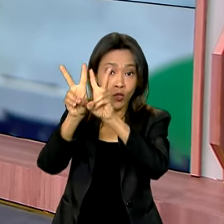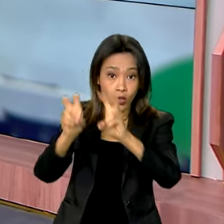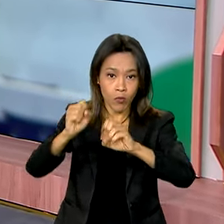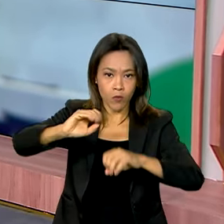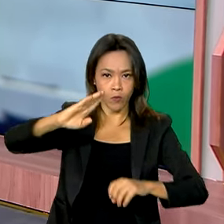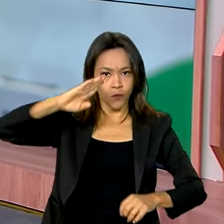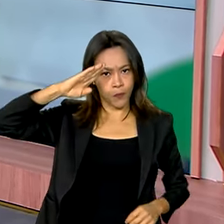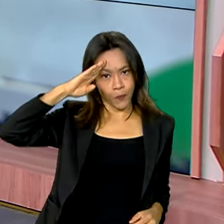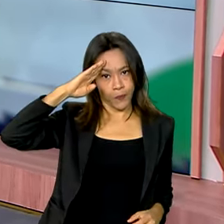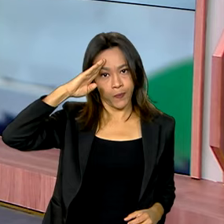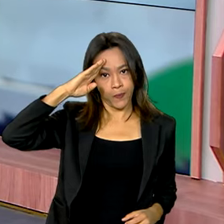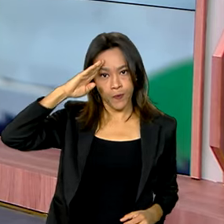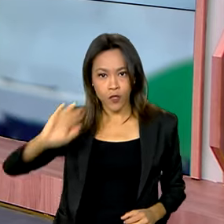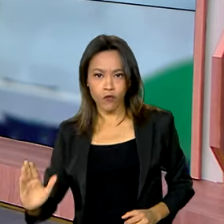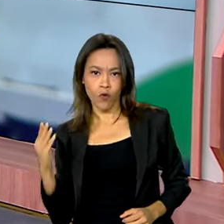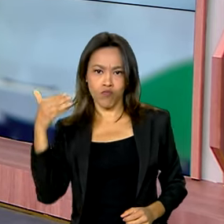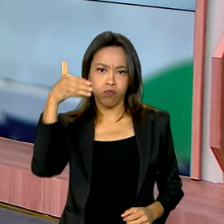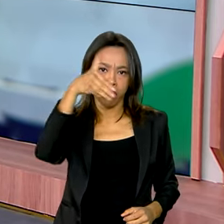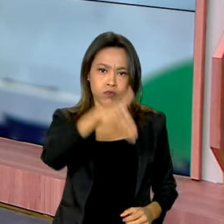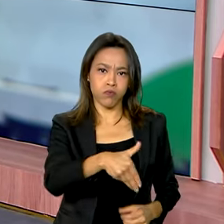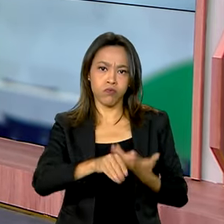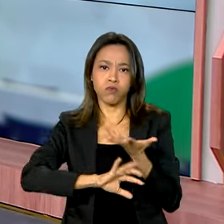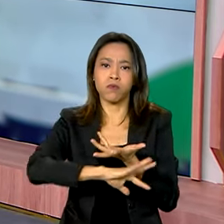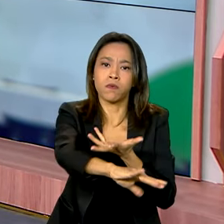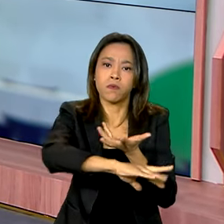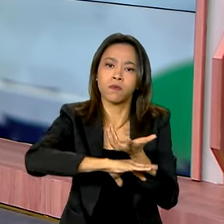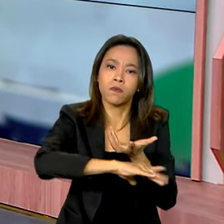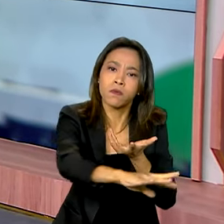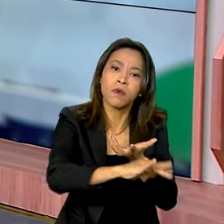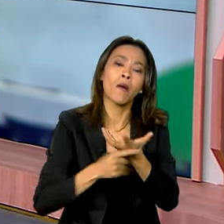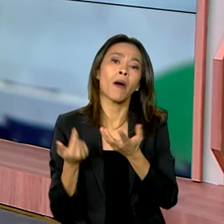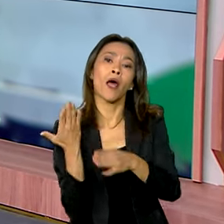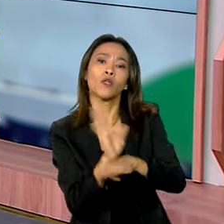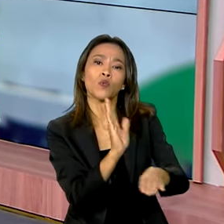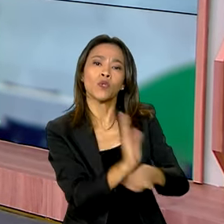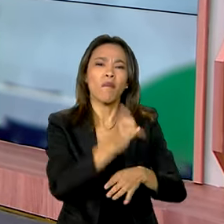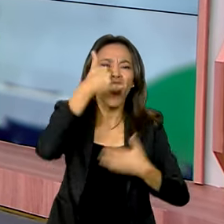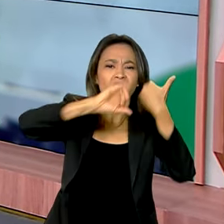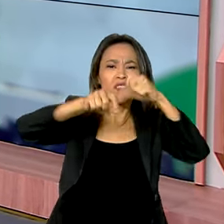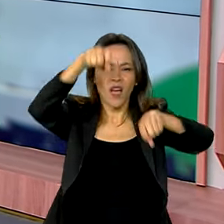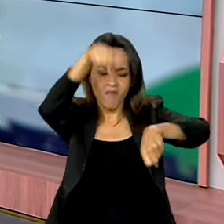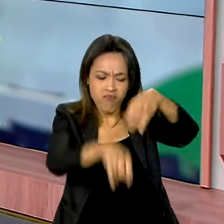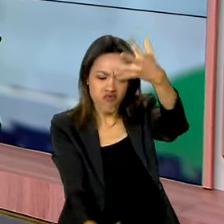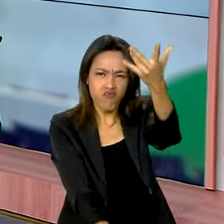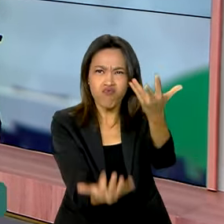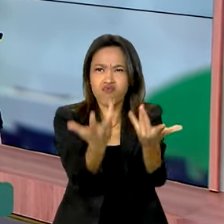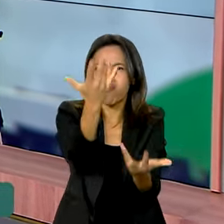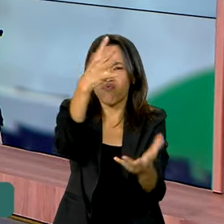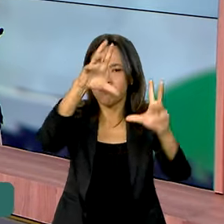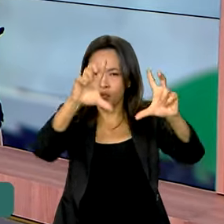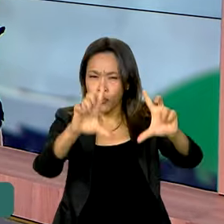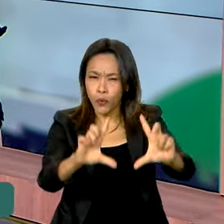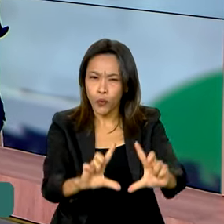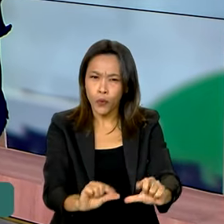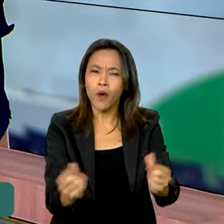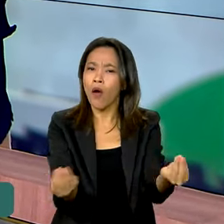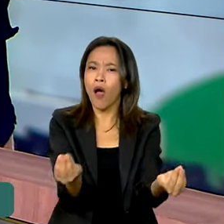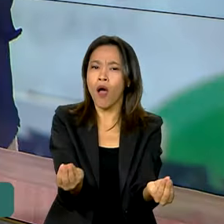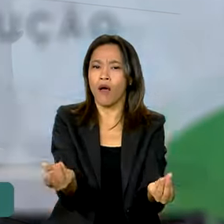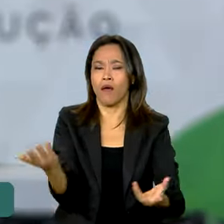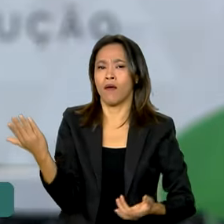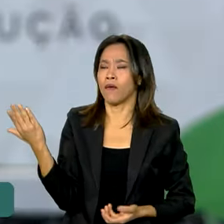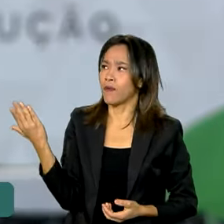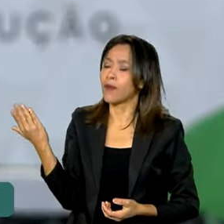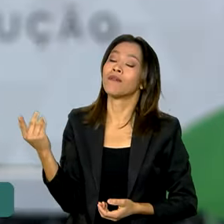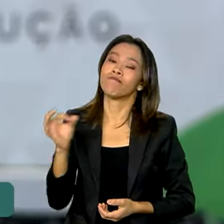Armadas no Pantanal para ajudar no combate aos incêndios. É com você novamente, Jéssica. É